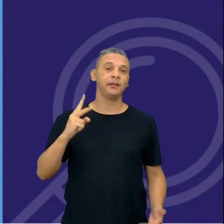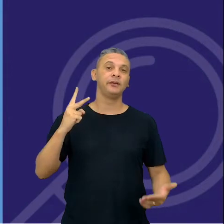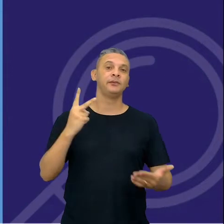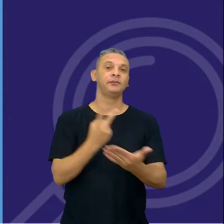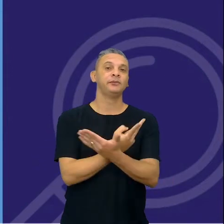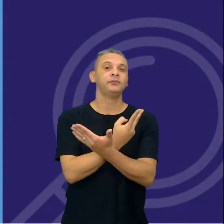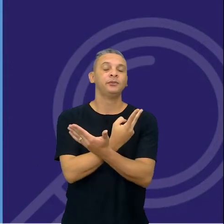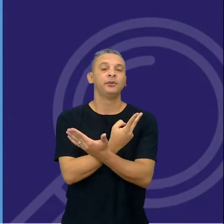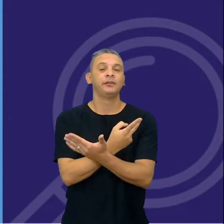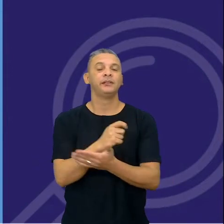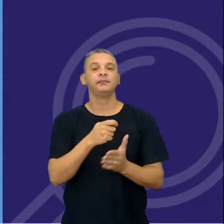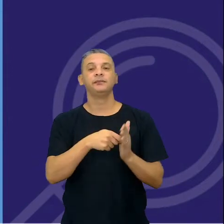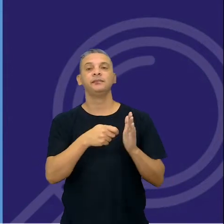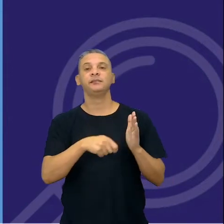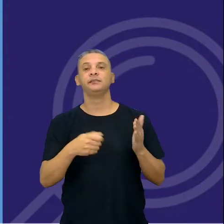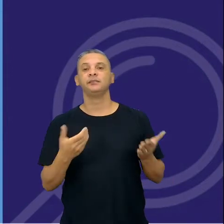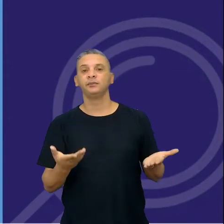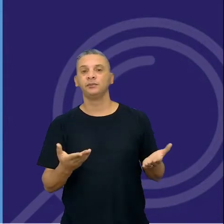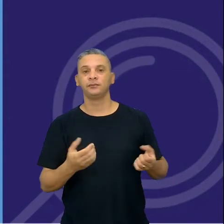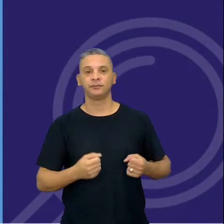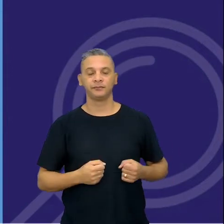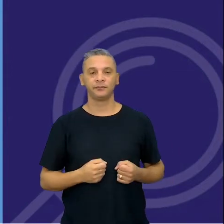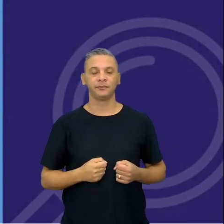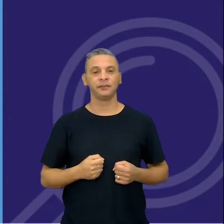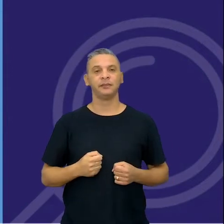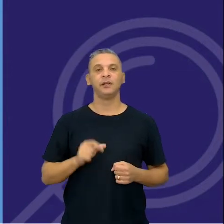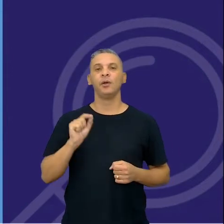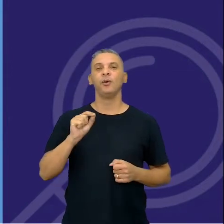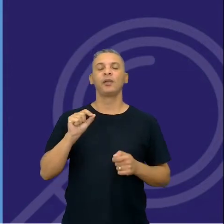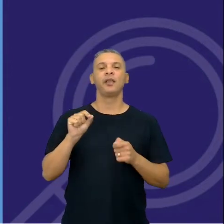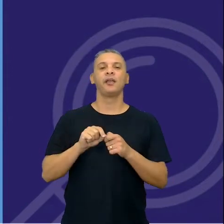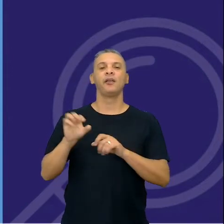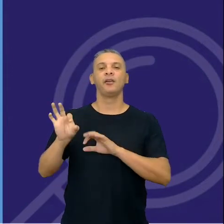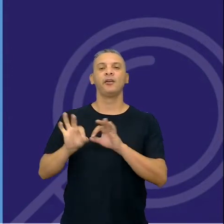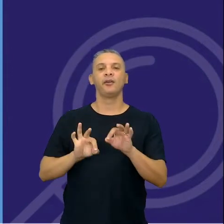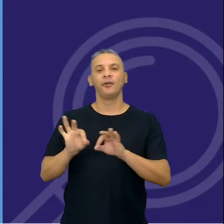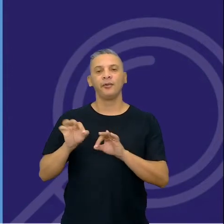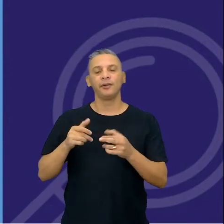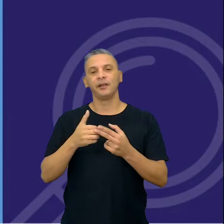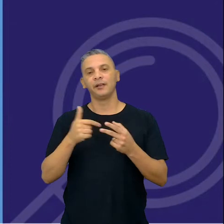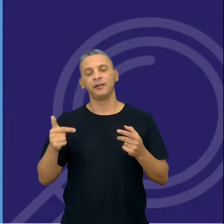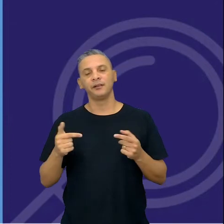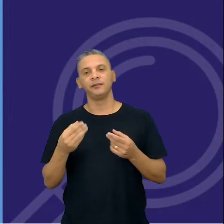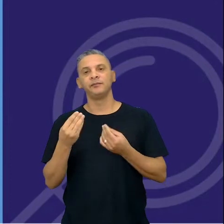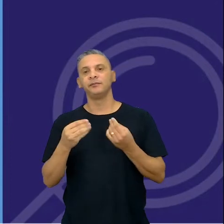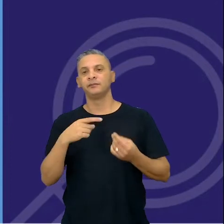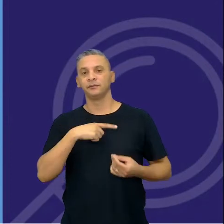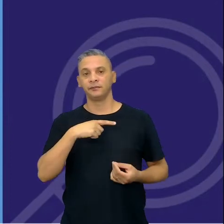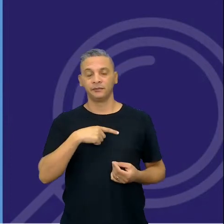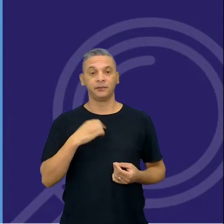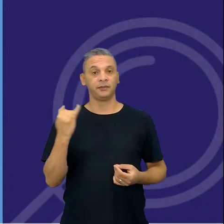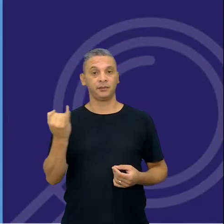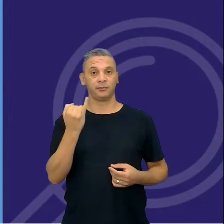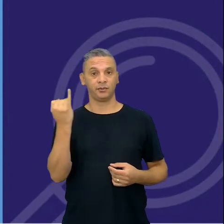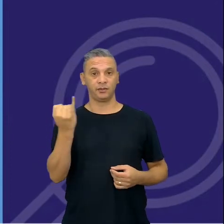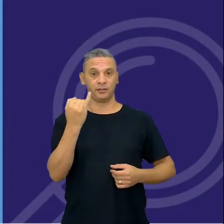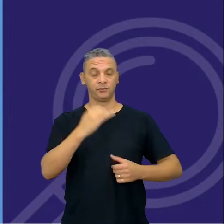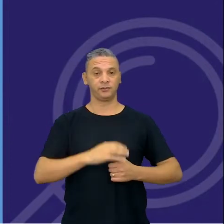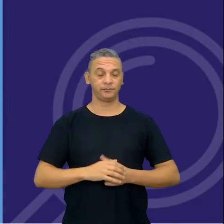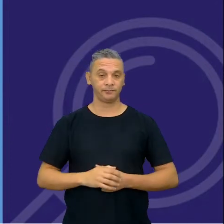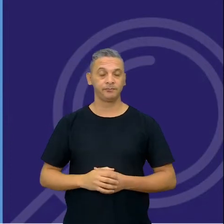contextualizando aquele exercício. O que eles sabem sobre aquilo que está sendo apresentado no Enunciado? Isso é muito importante.